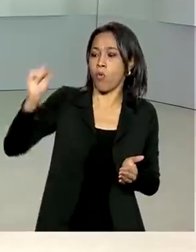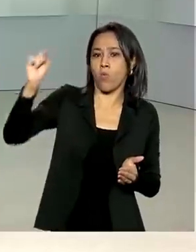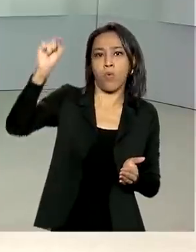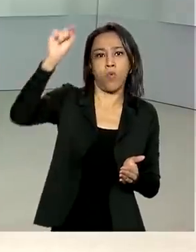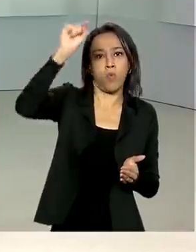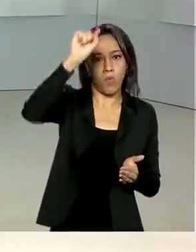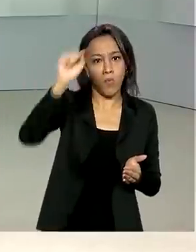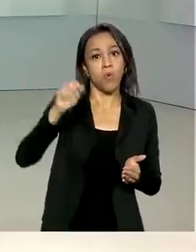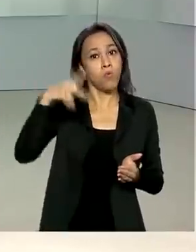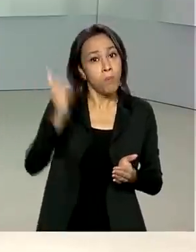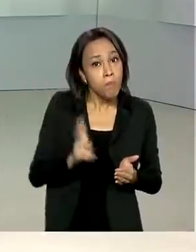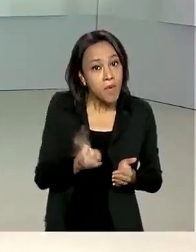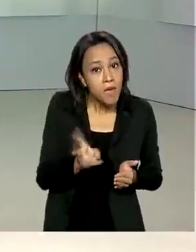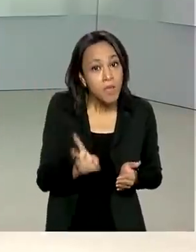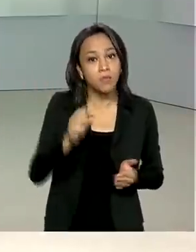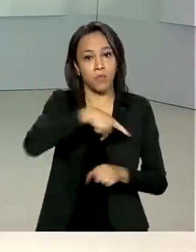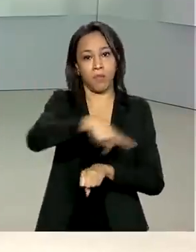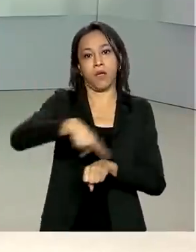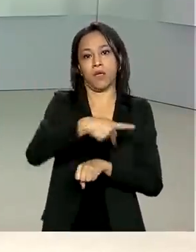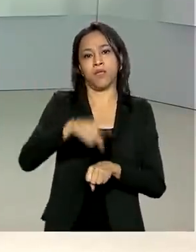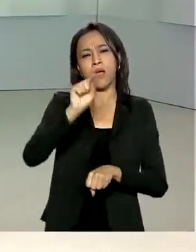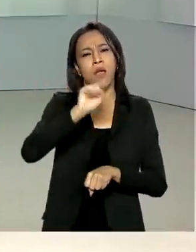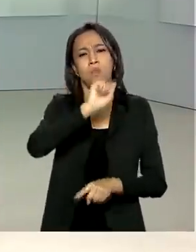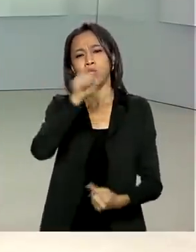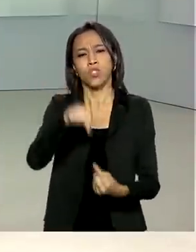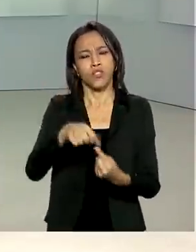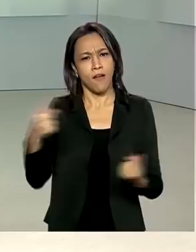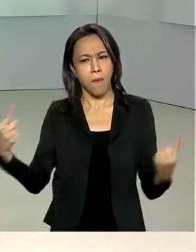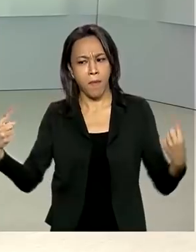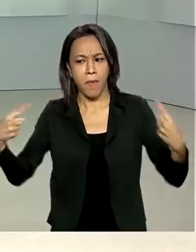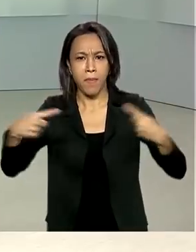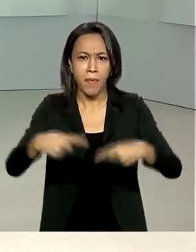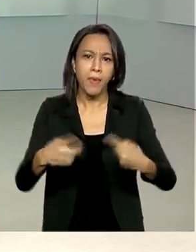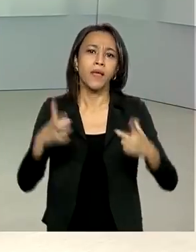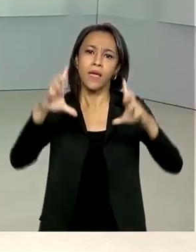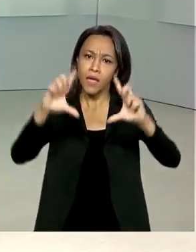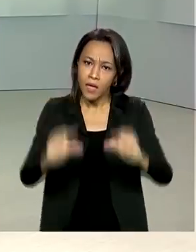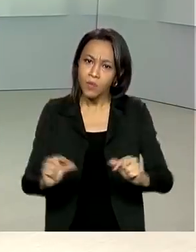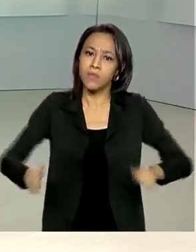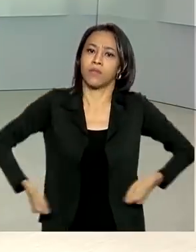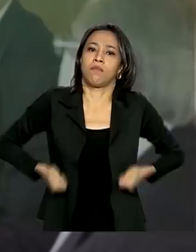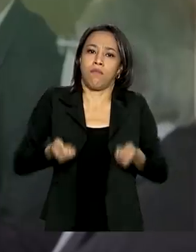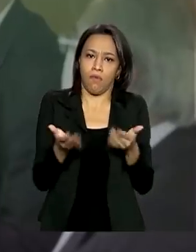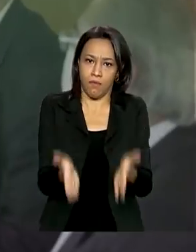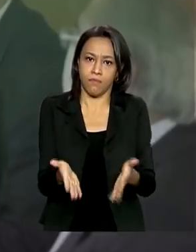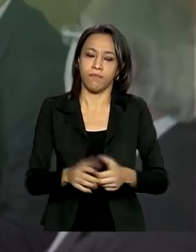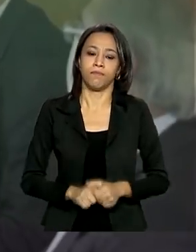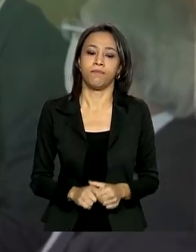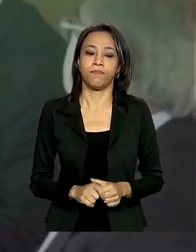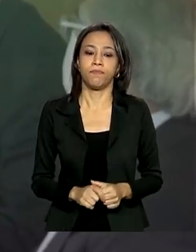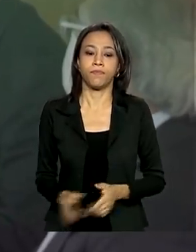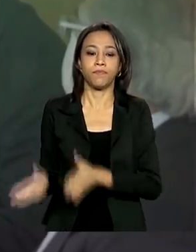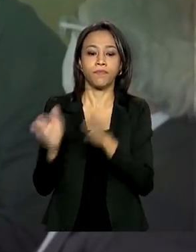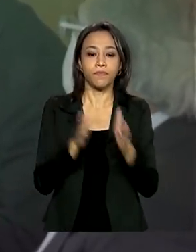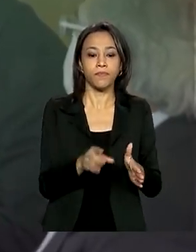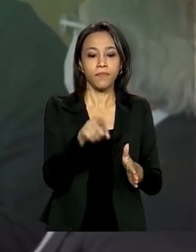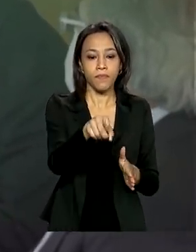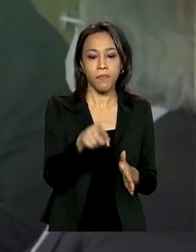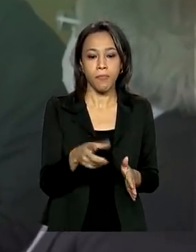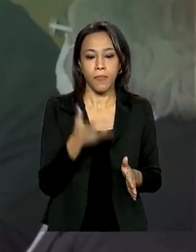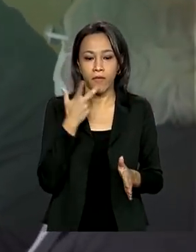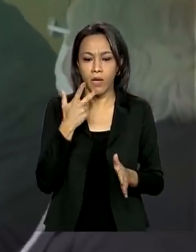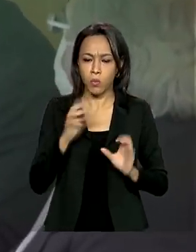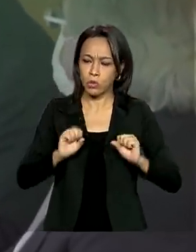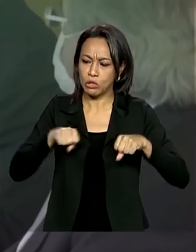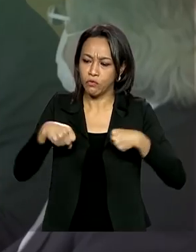A medida é para incentivar a concorrência, criar novas rotas e reduzir custos. Depois de um